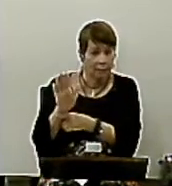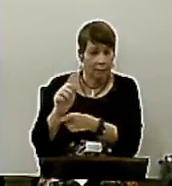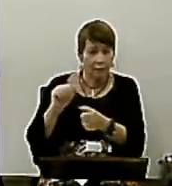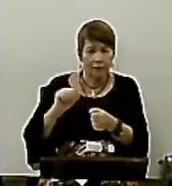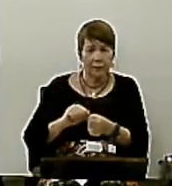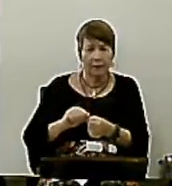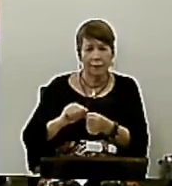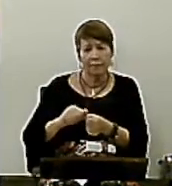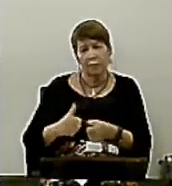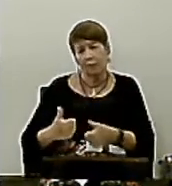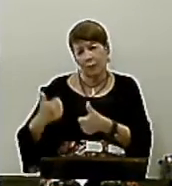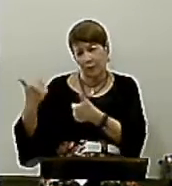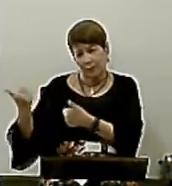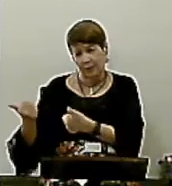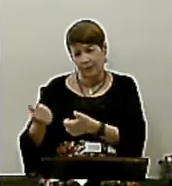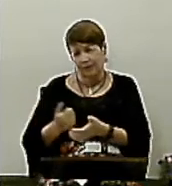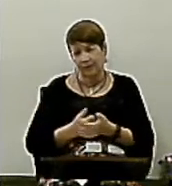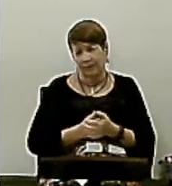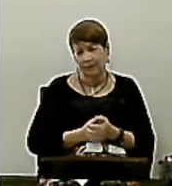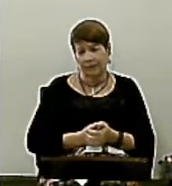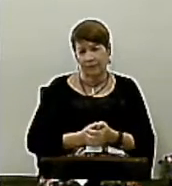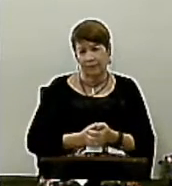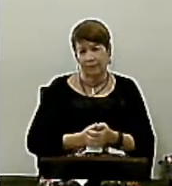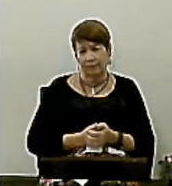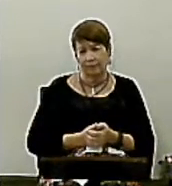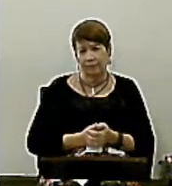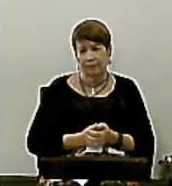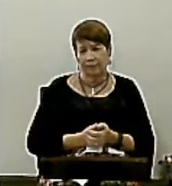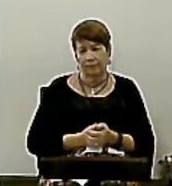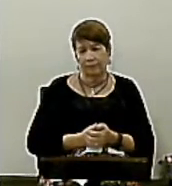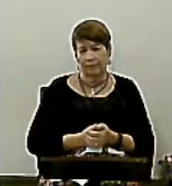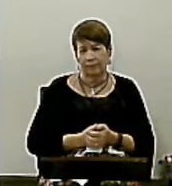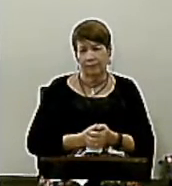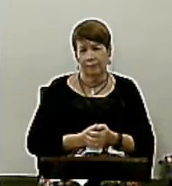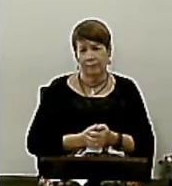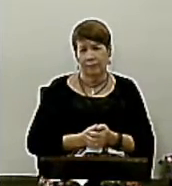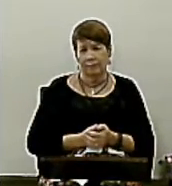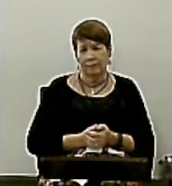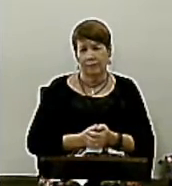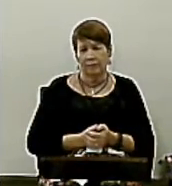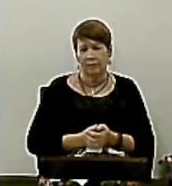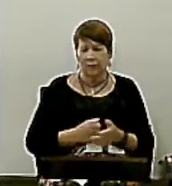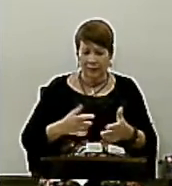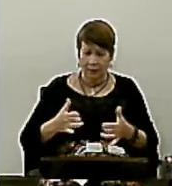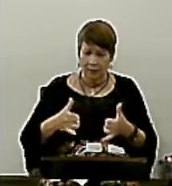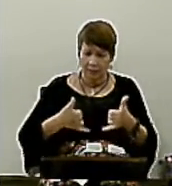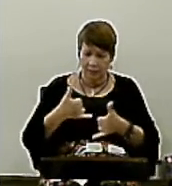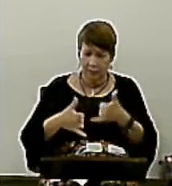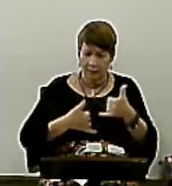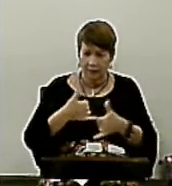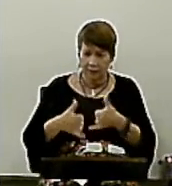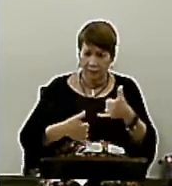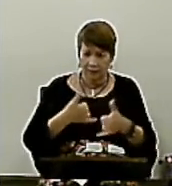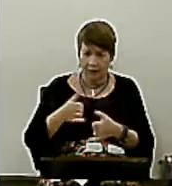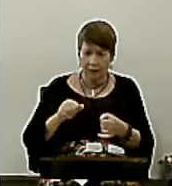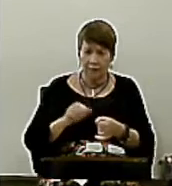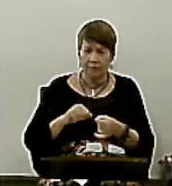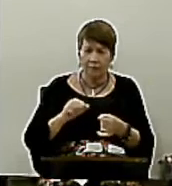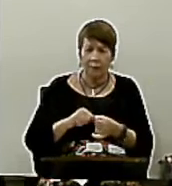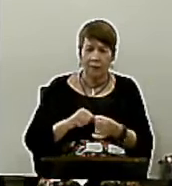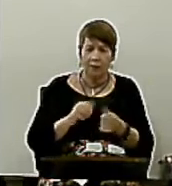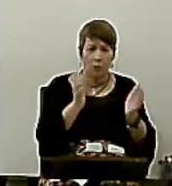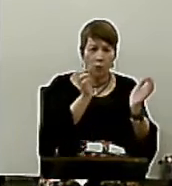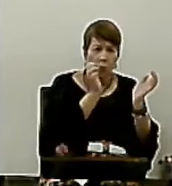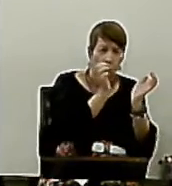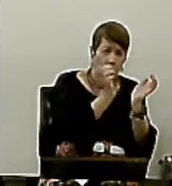Então não tem competição Nas brincadeiras Que o Tote Inventa Para os acampamentos Tem cooperação É um ajudando O outro A